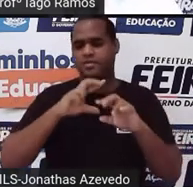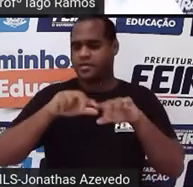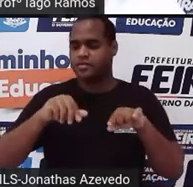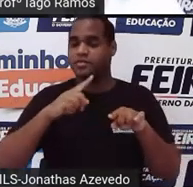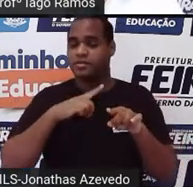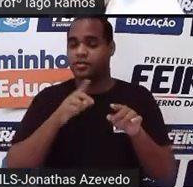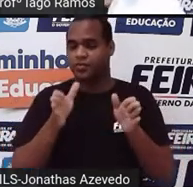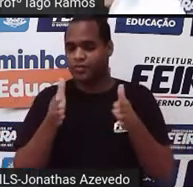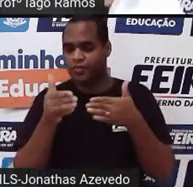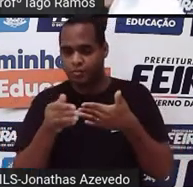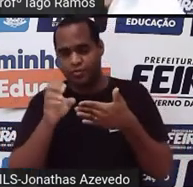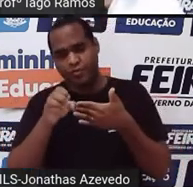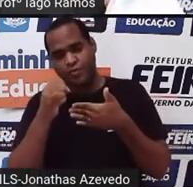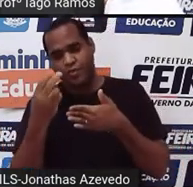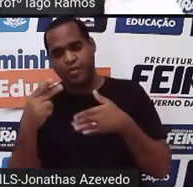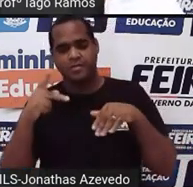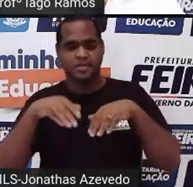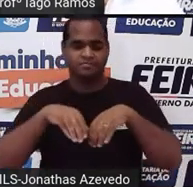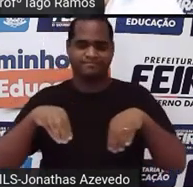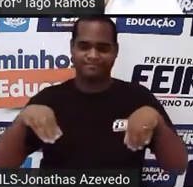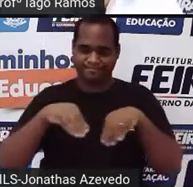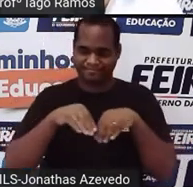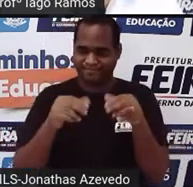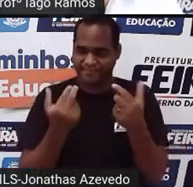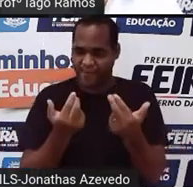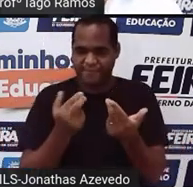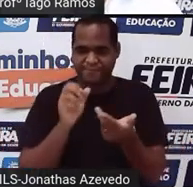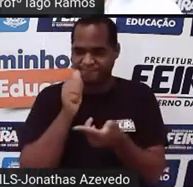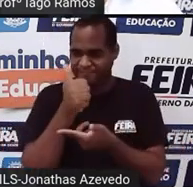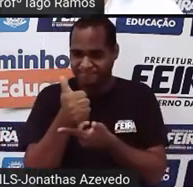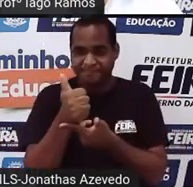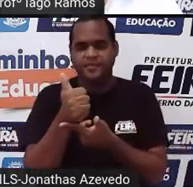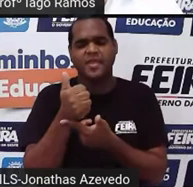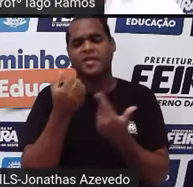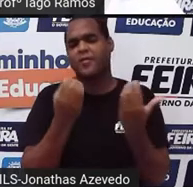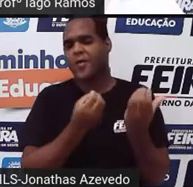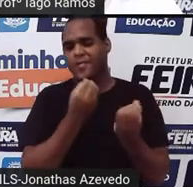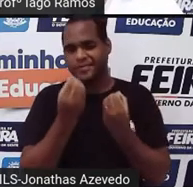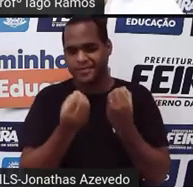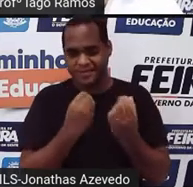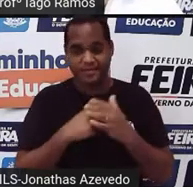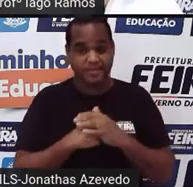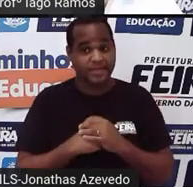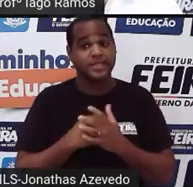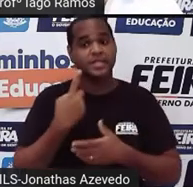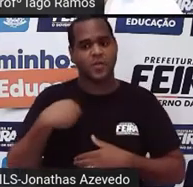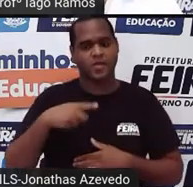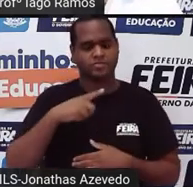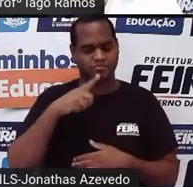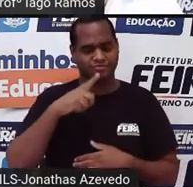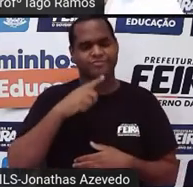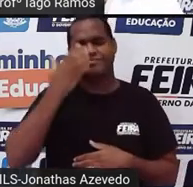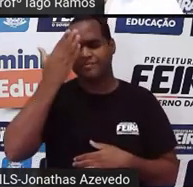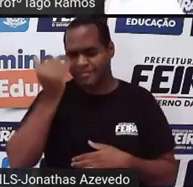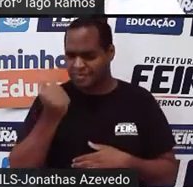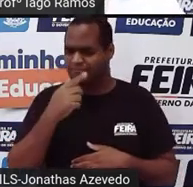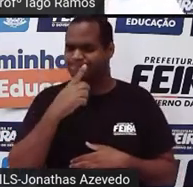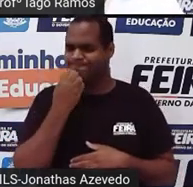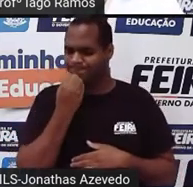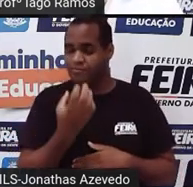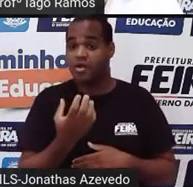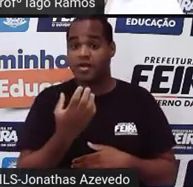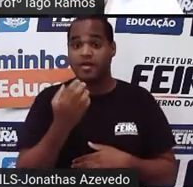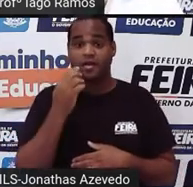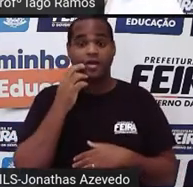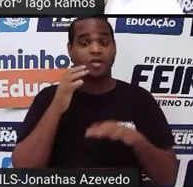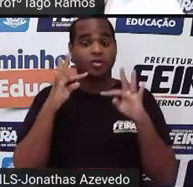cubo, seja do paralelepípedo. Beleza. Como assim? A gente sabe que todo